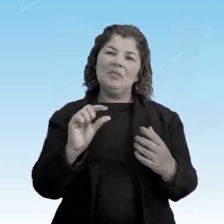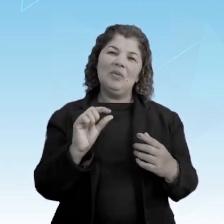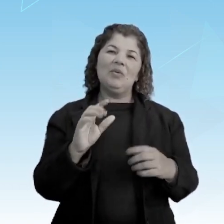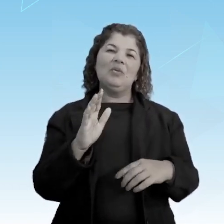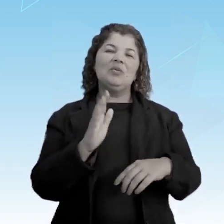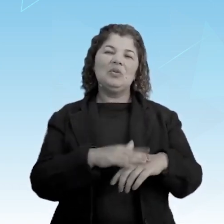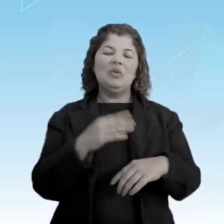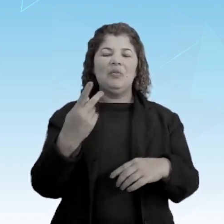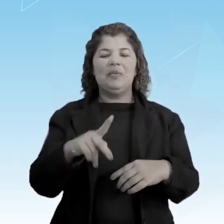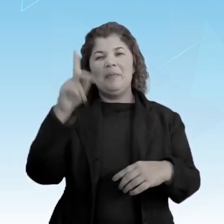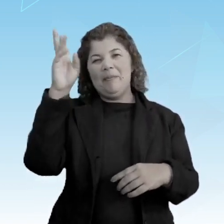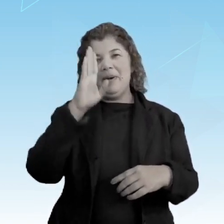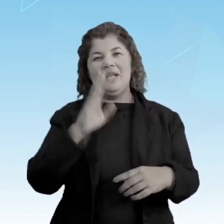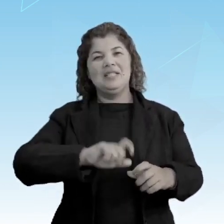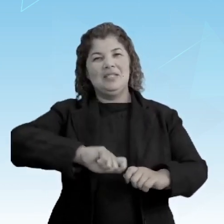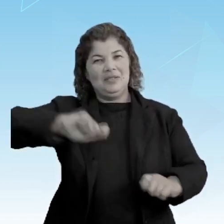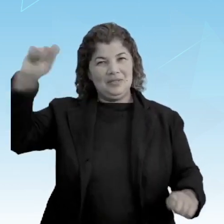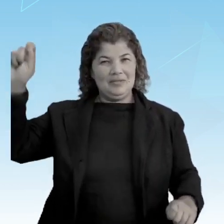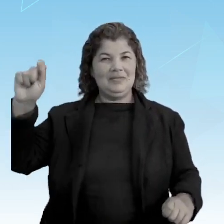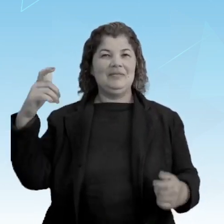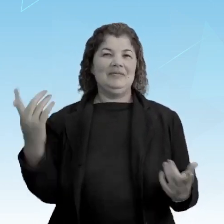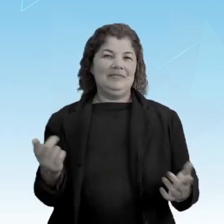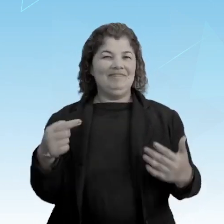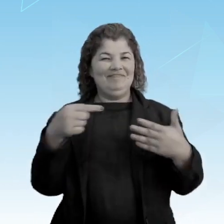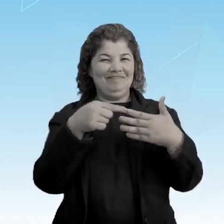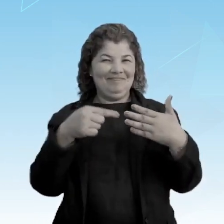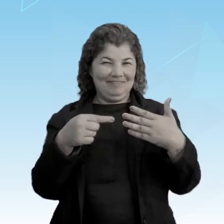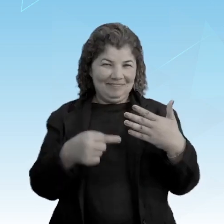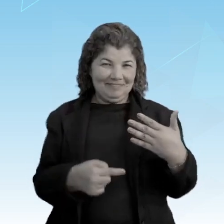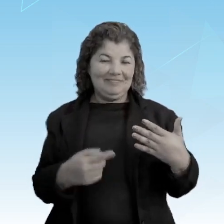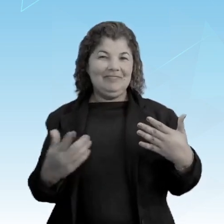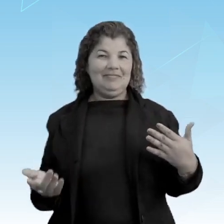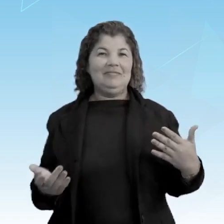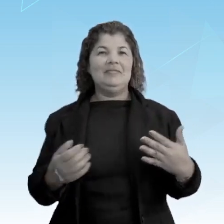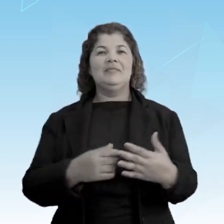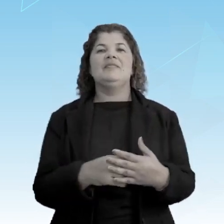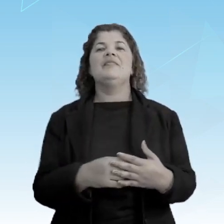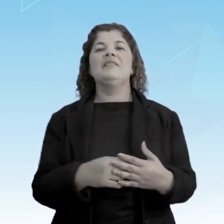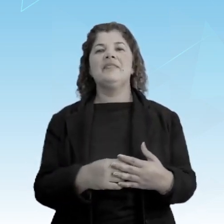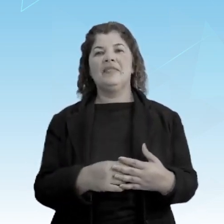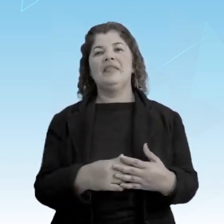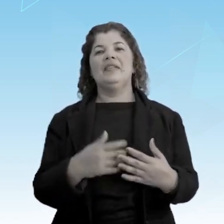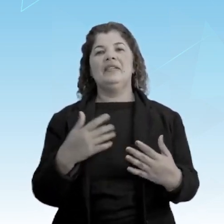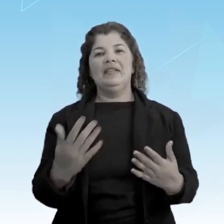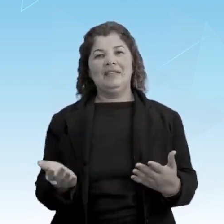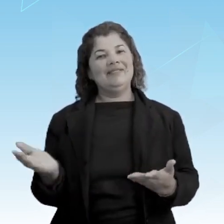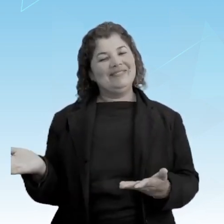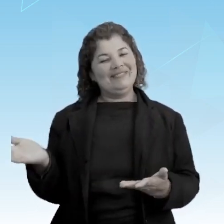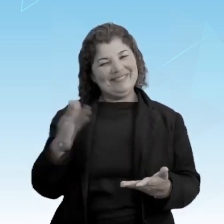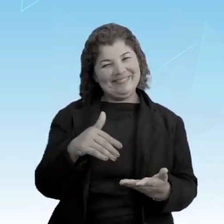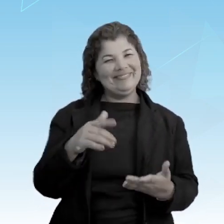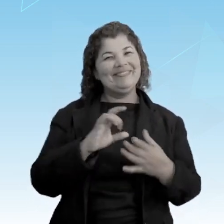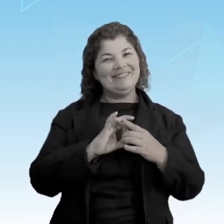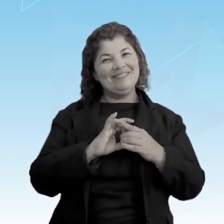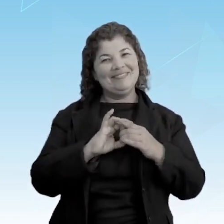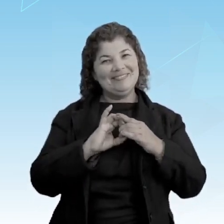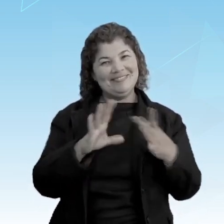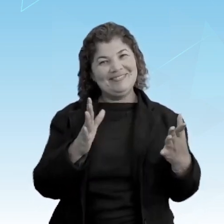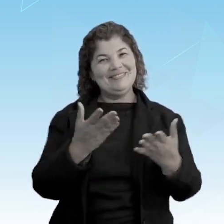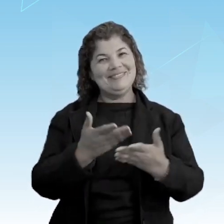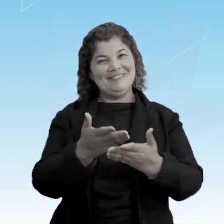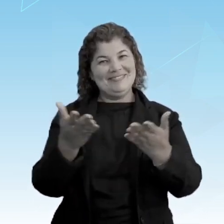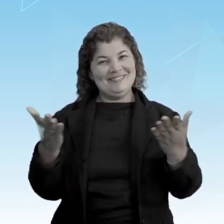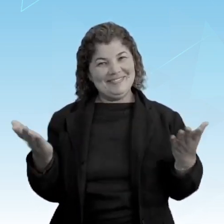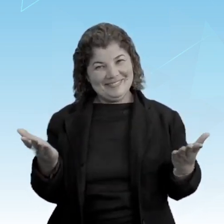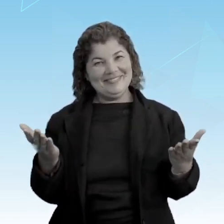independência do Brasil e suas especificidades. Por gentileza, entre, fiquem à vontade,